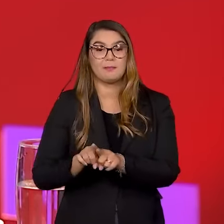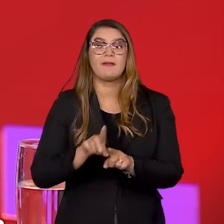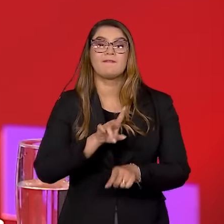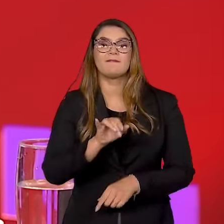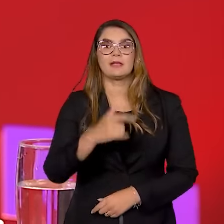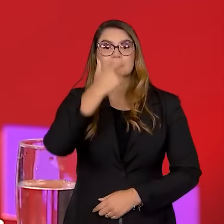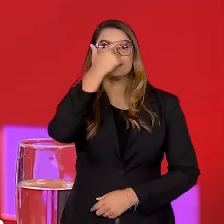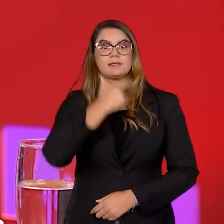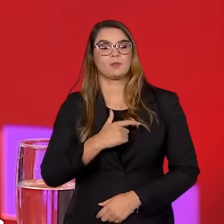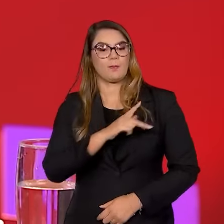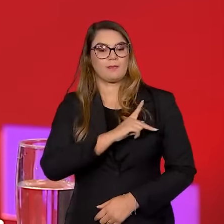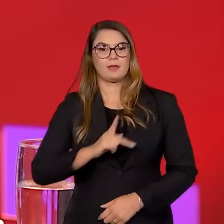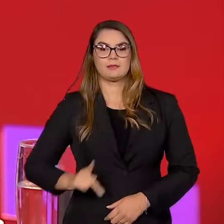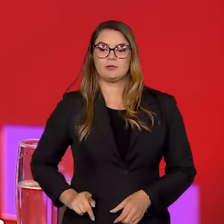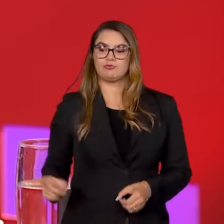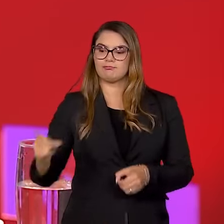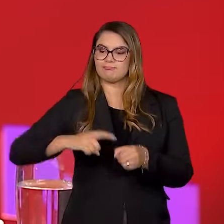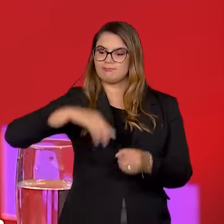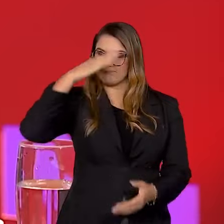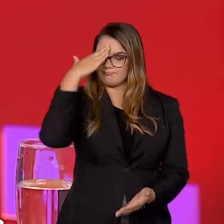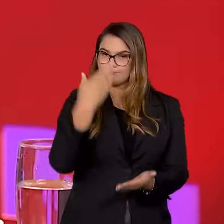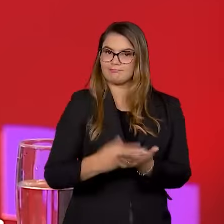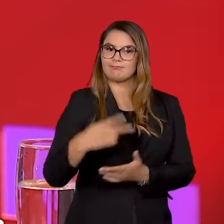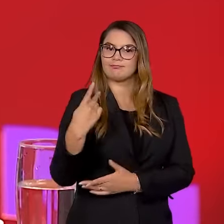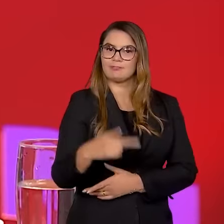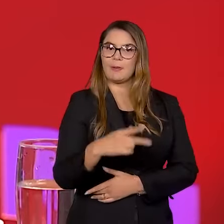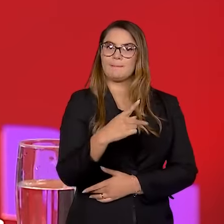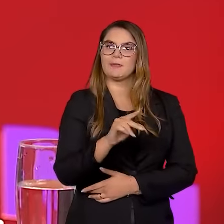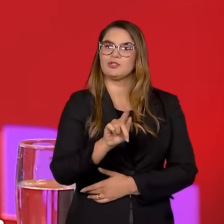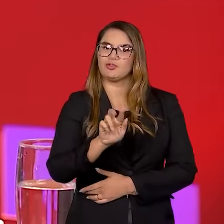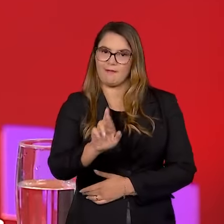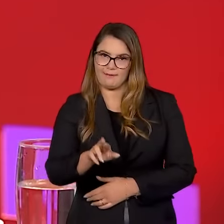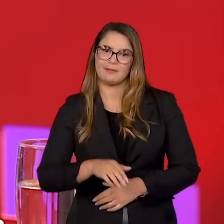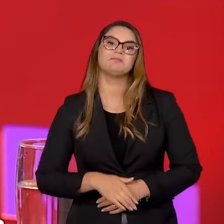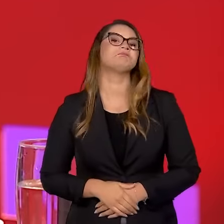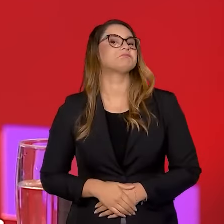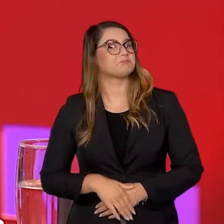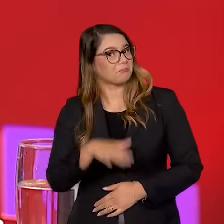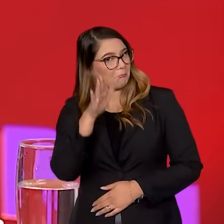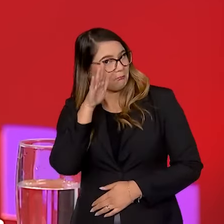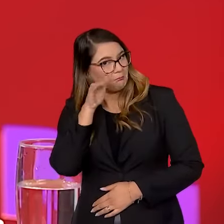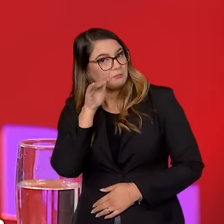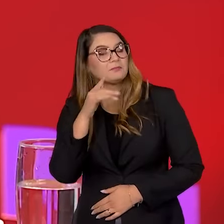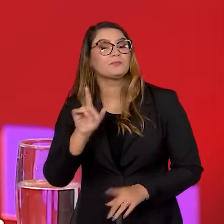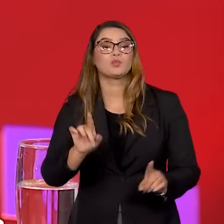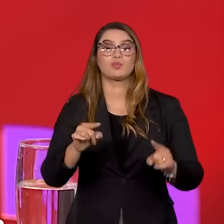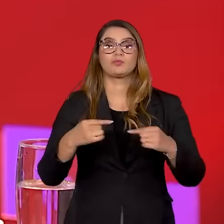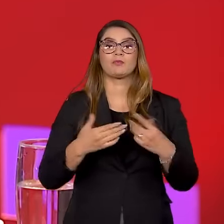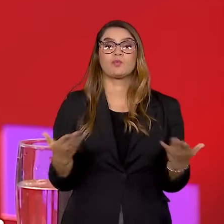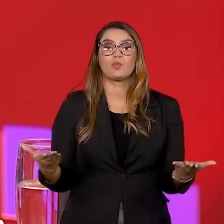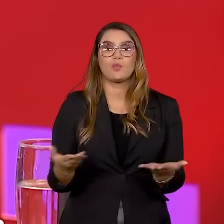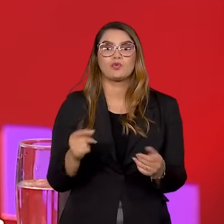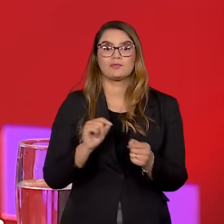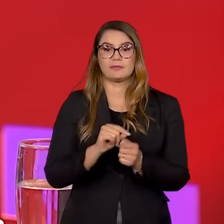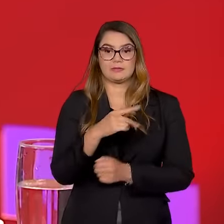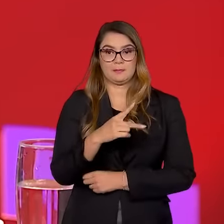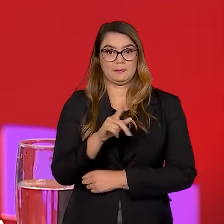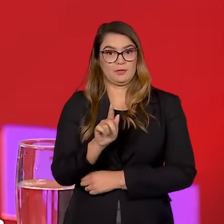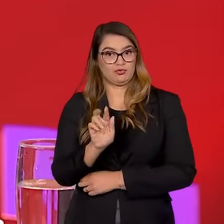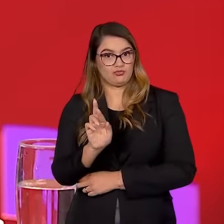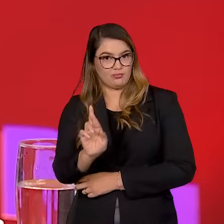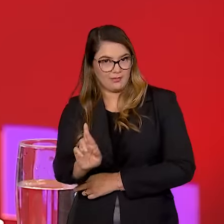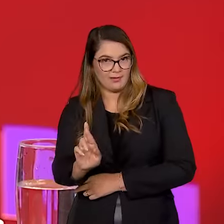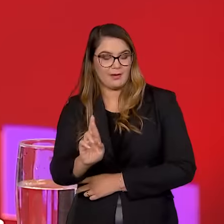o presidente que vai recuperar a credibilidade dessa instituição. Curioso. O nosso grande desafio hoje é fazer com que a PGR, a